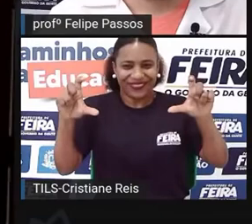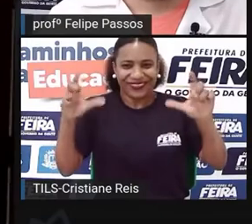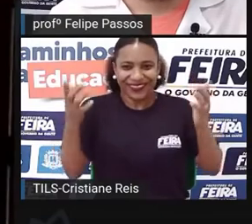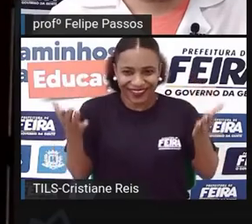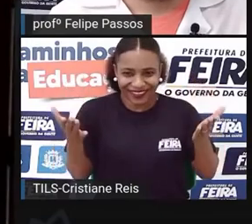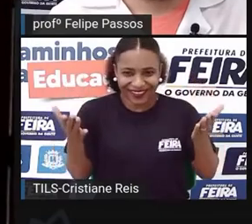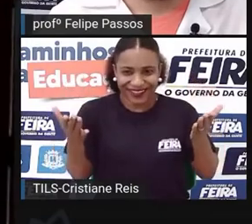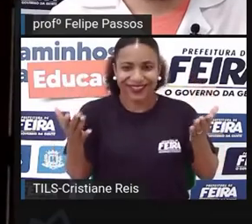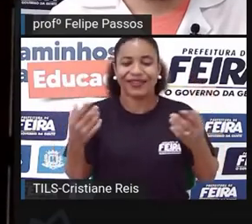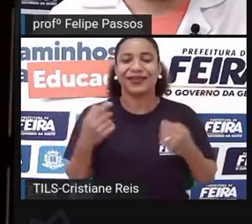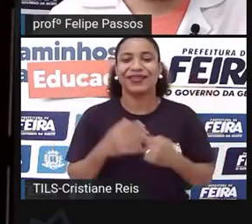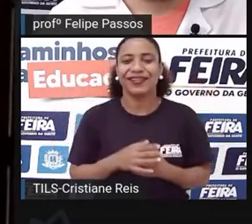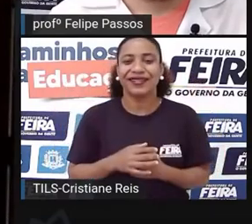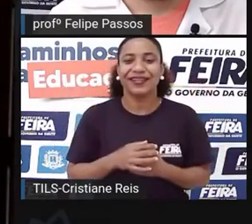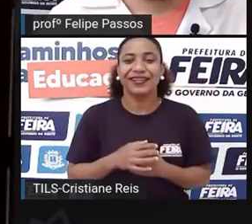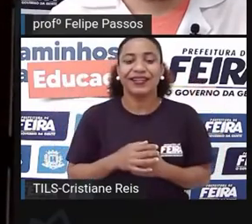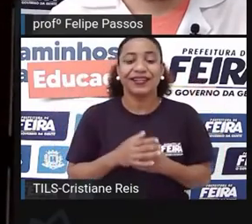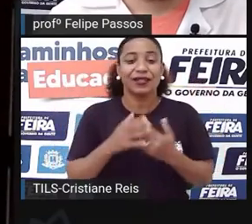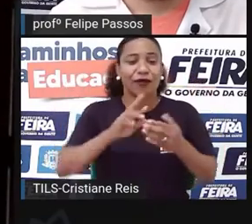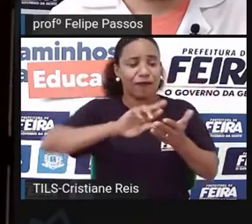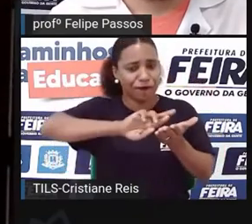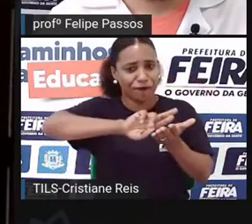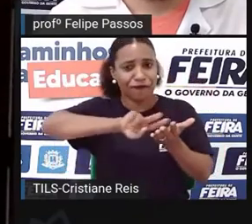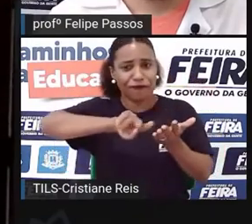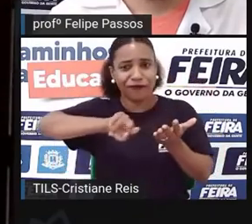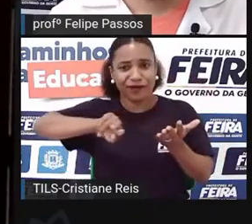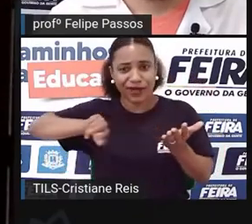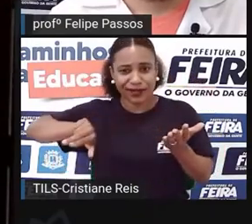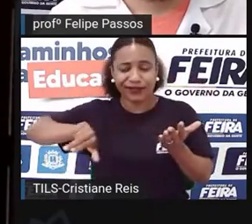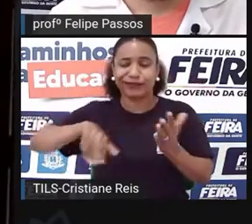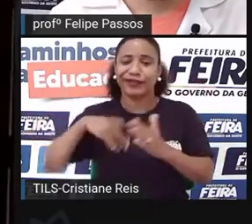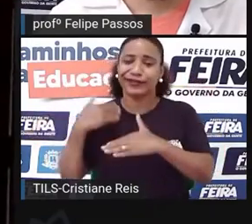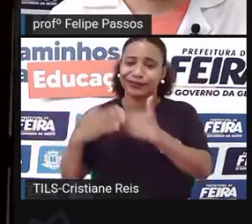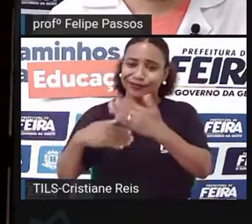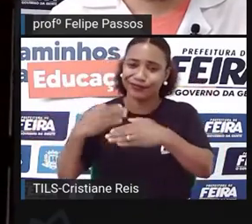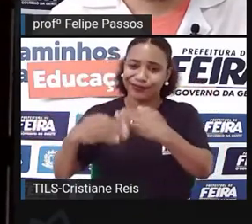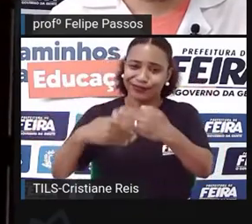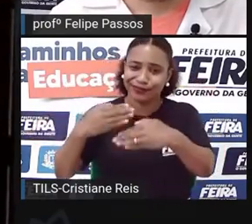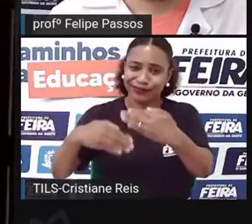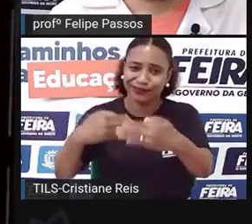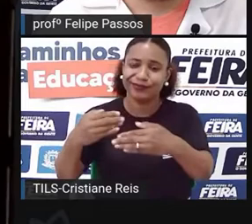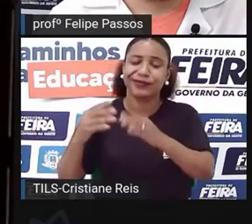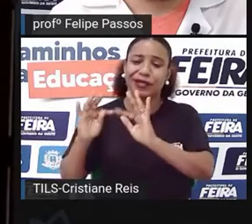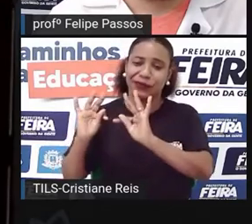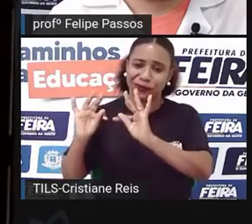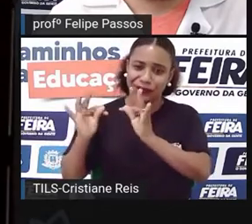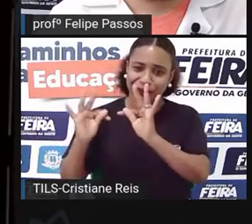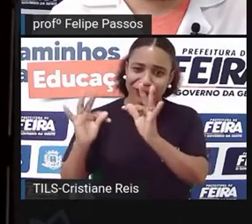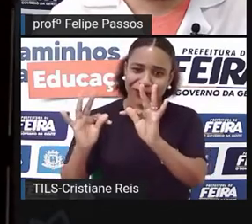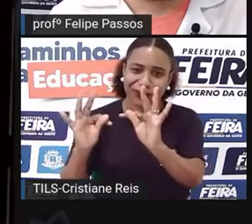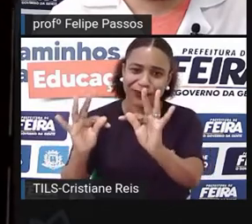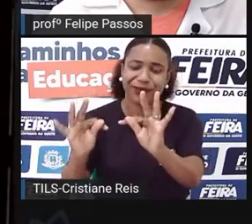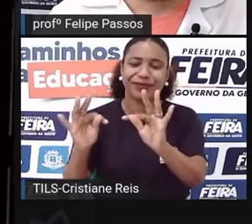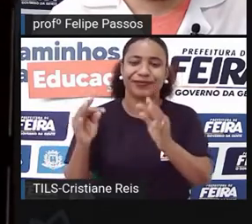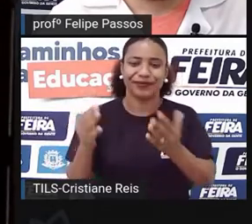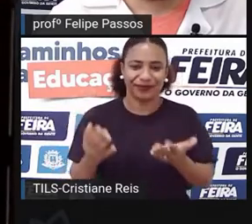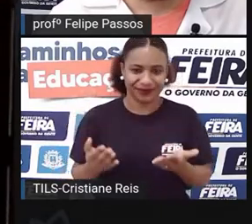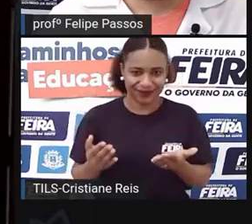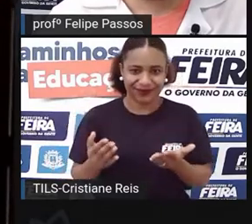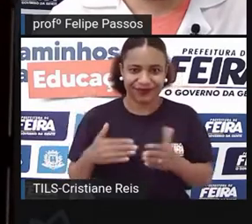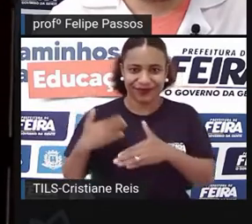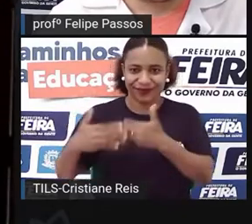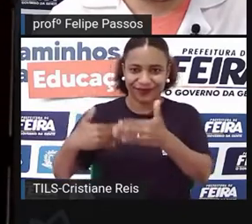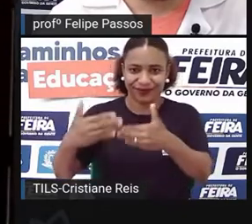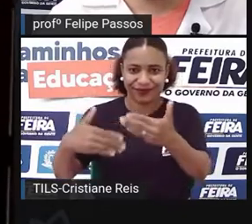passaporte. Enfim, várias regras que com o tempo, com a evolução de tecnologia e mesmo dos processos